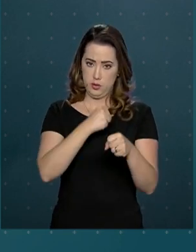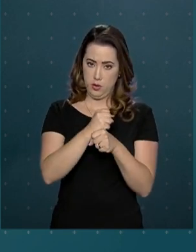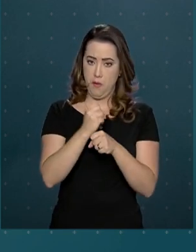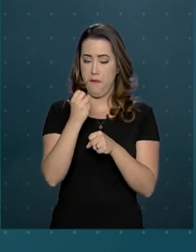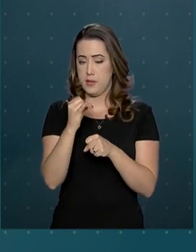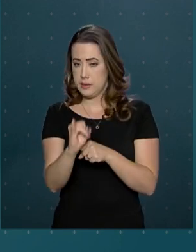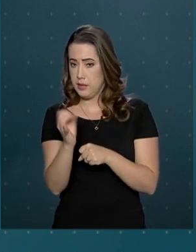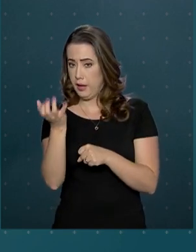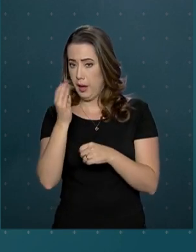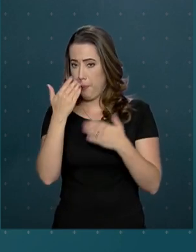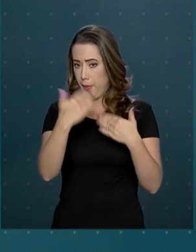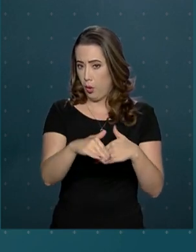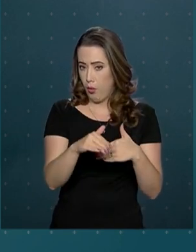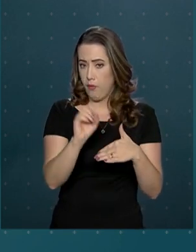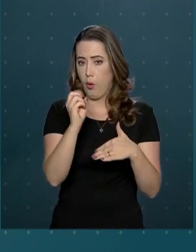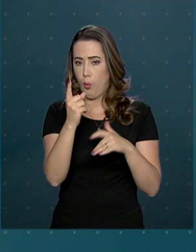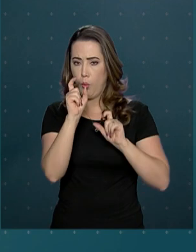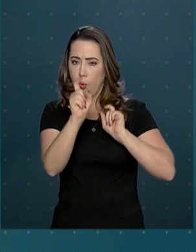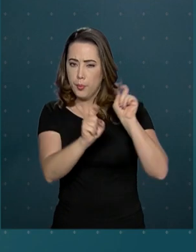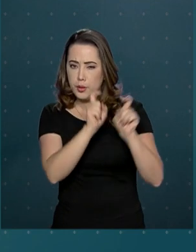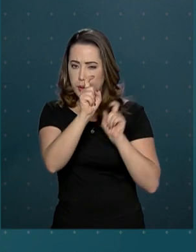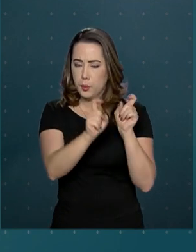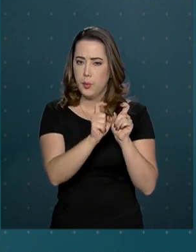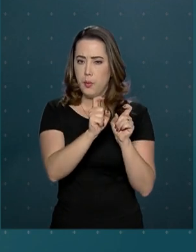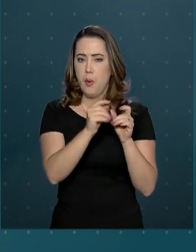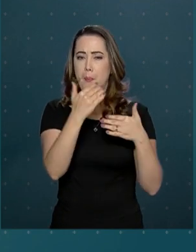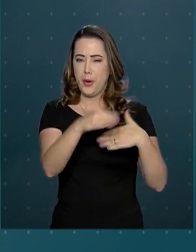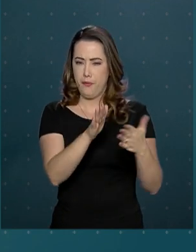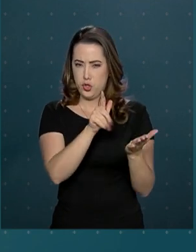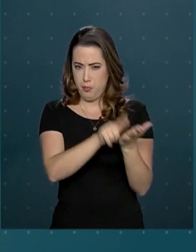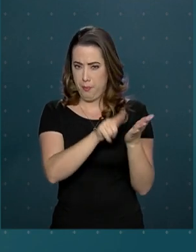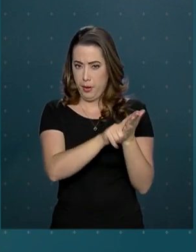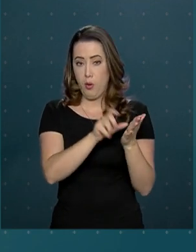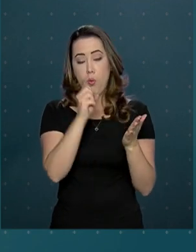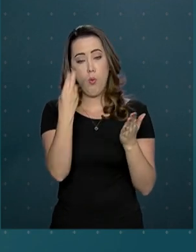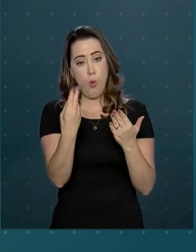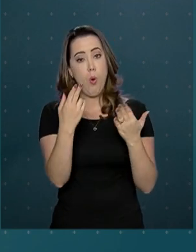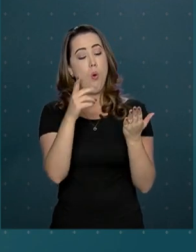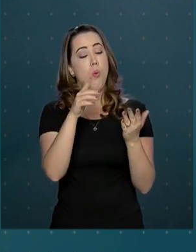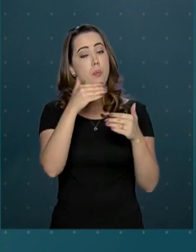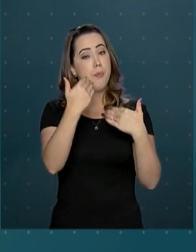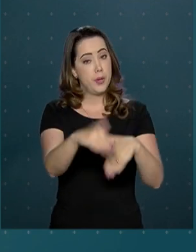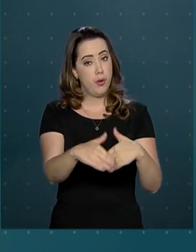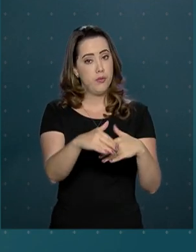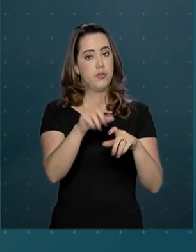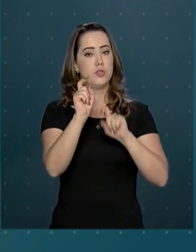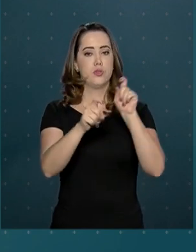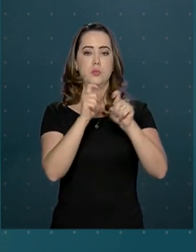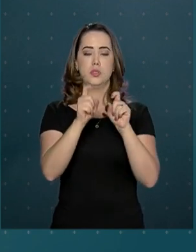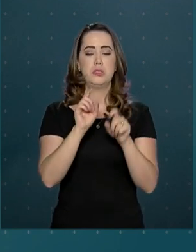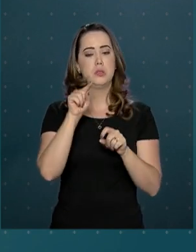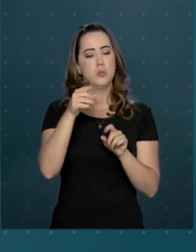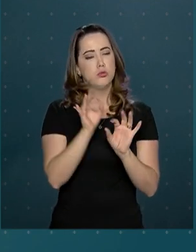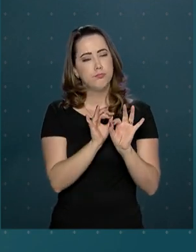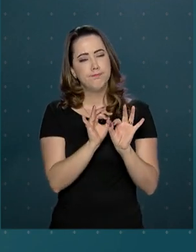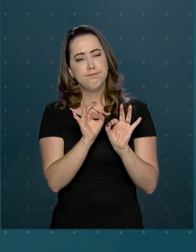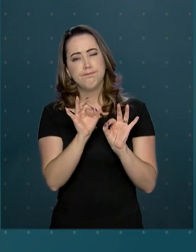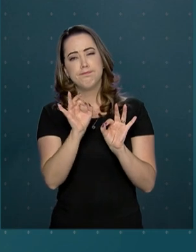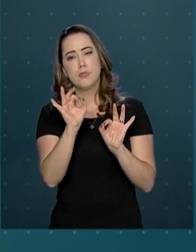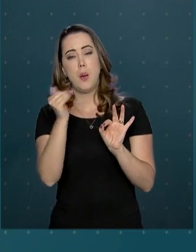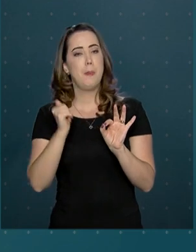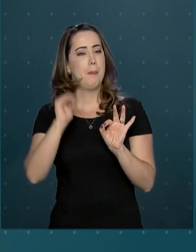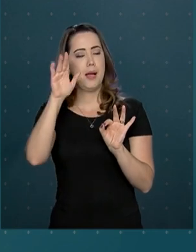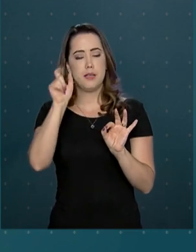ou no modelo digital. A partir daí, a ideia é ir aumentando ano a ano até ter o processo todo digital